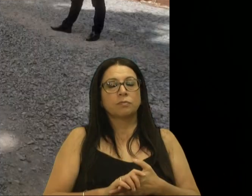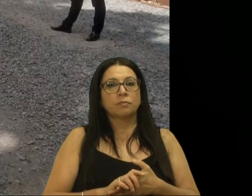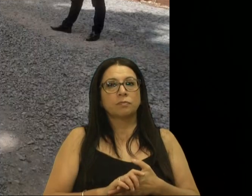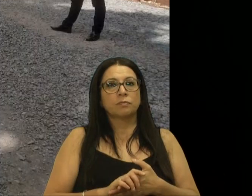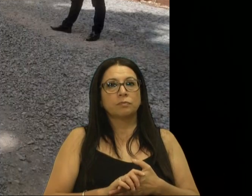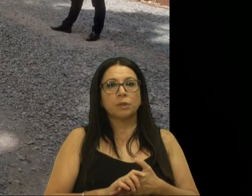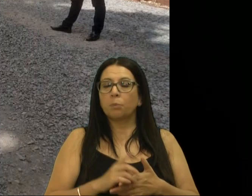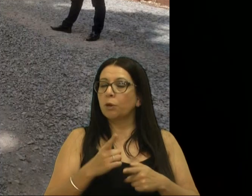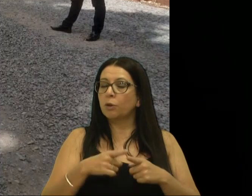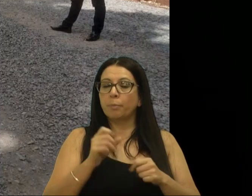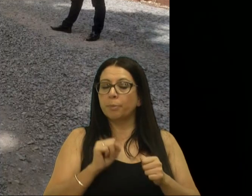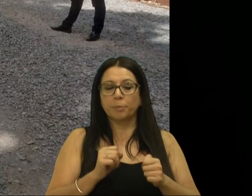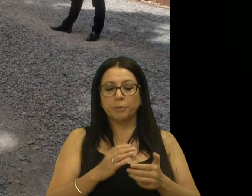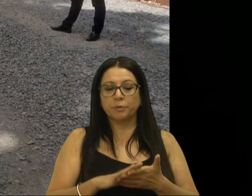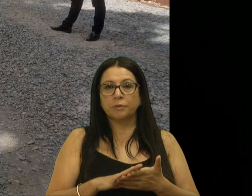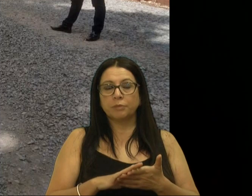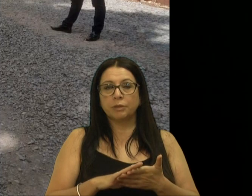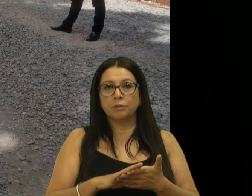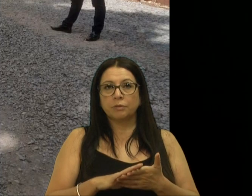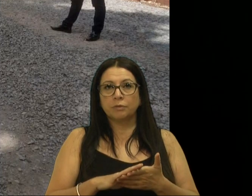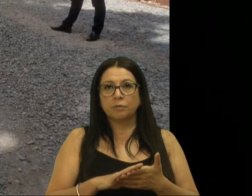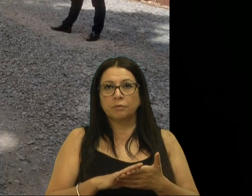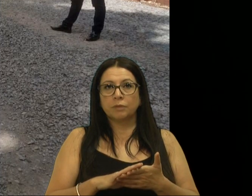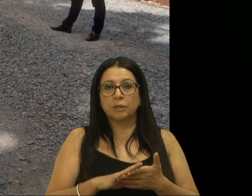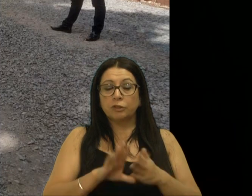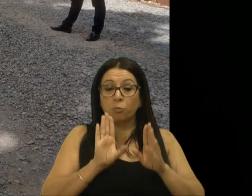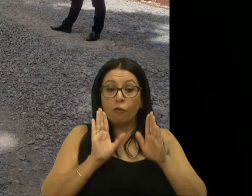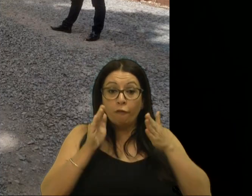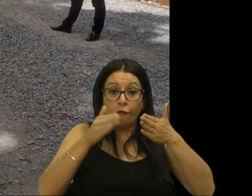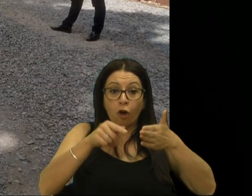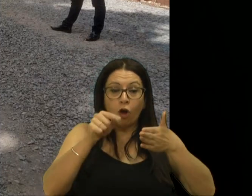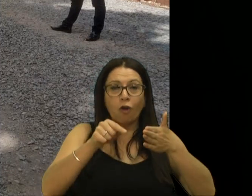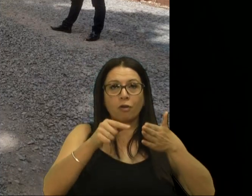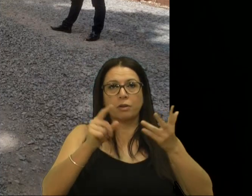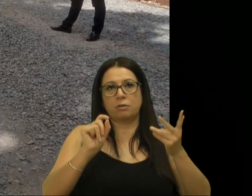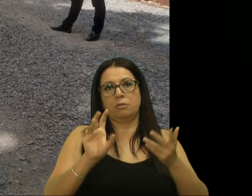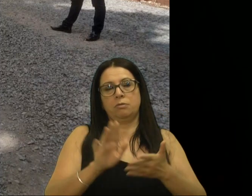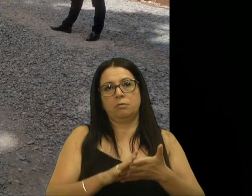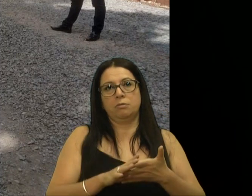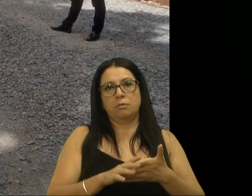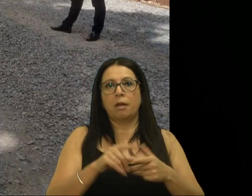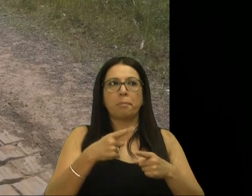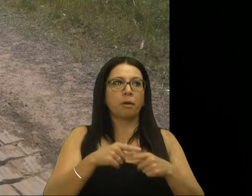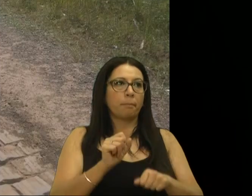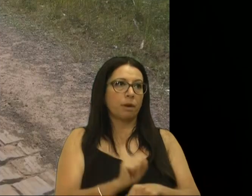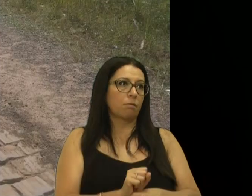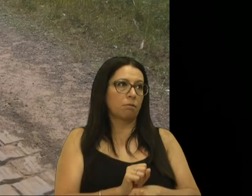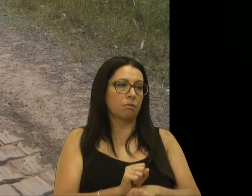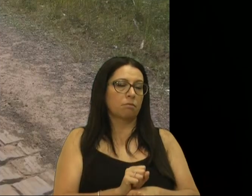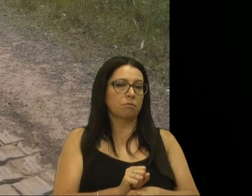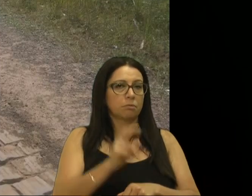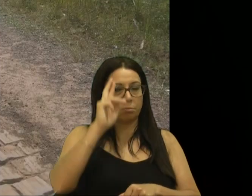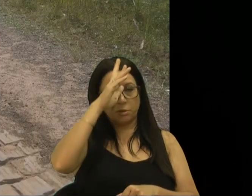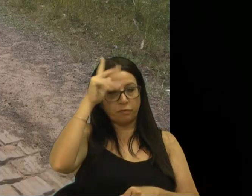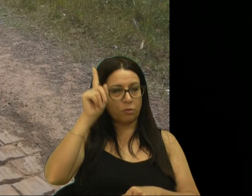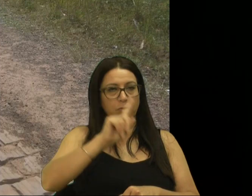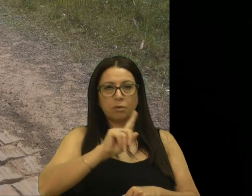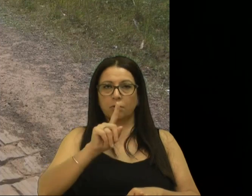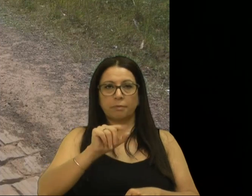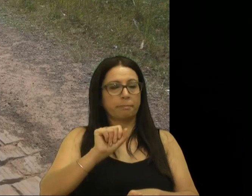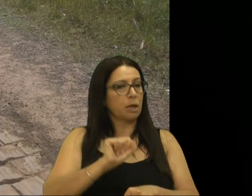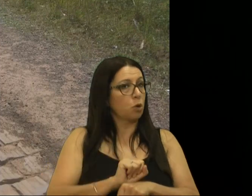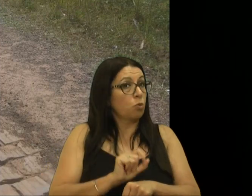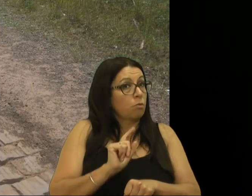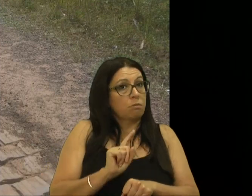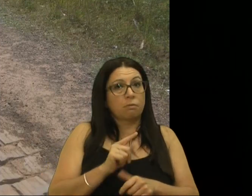Porque não podemos focar nesse ponto. Ah, porque parou, por causa do prefeito. Não, parou